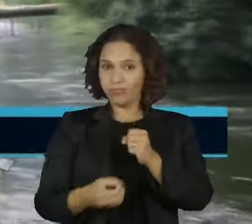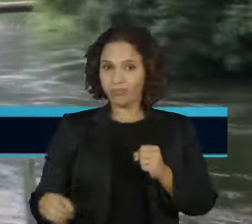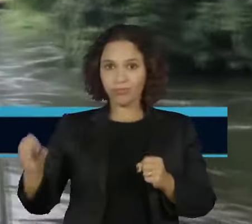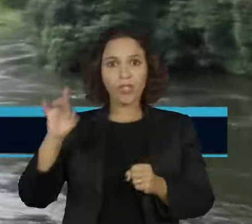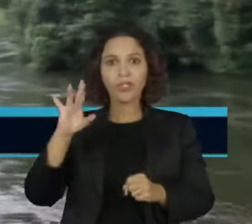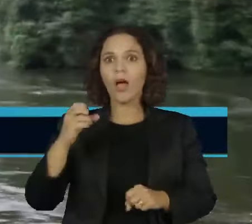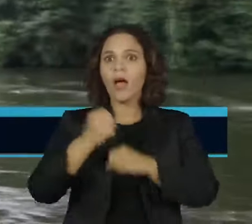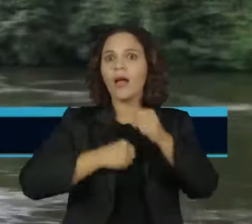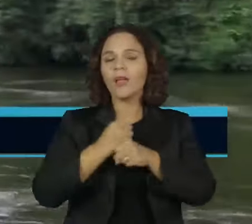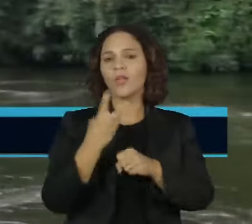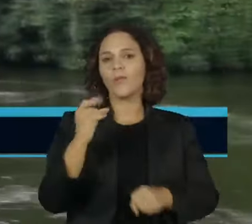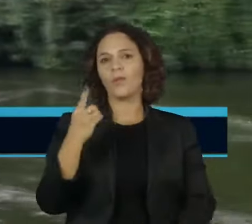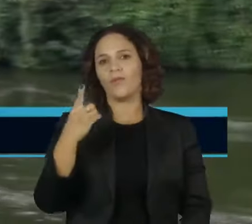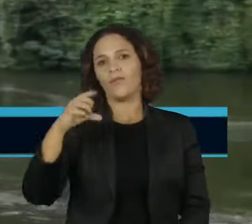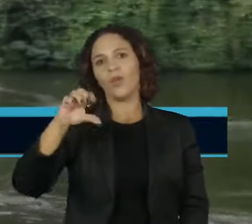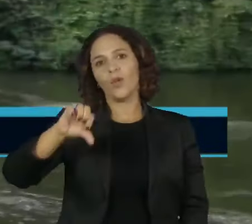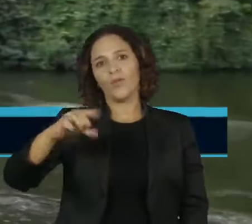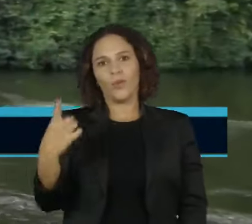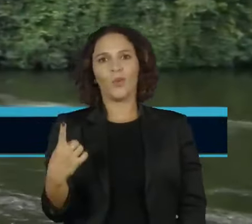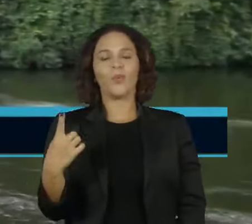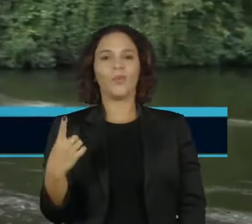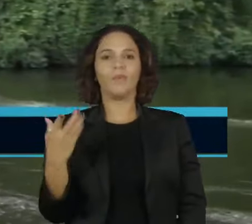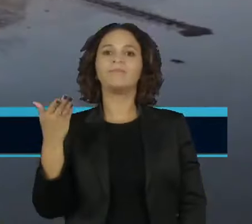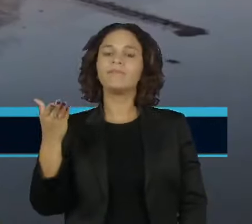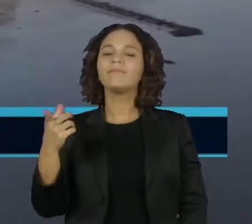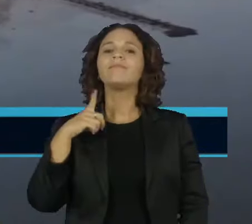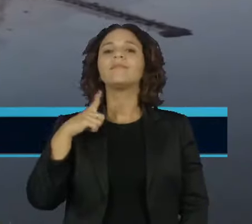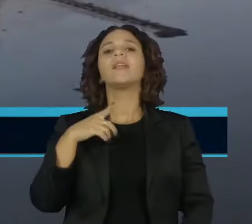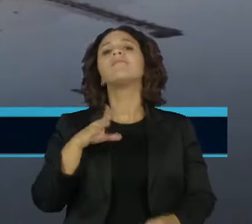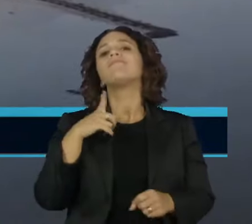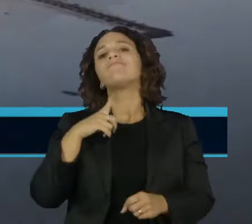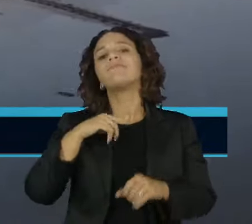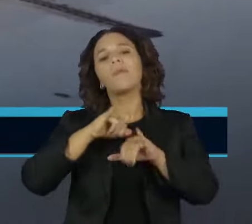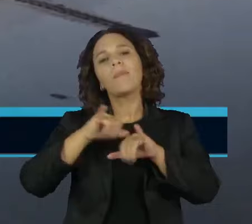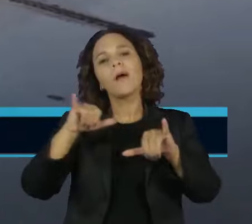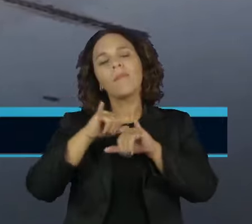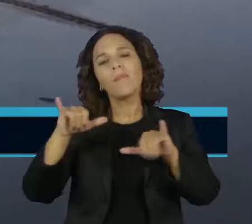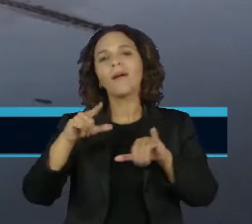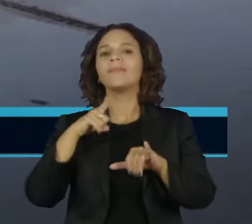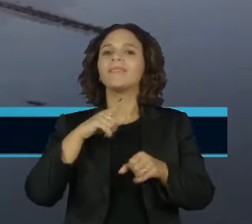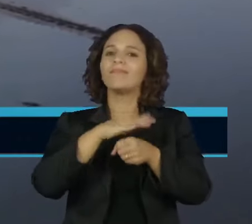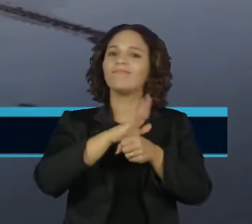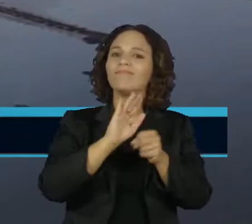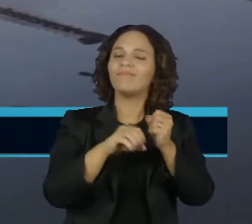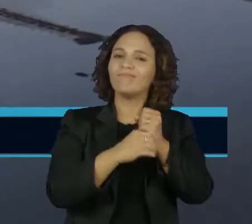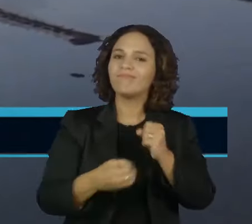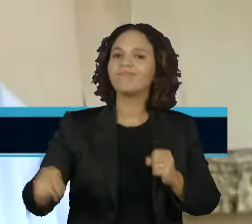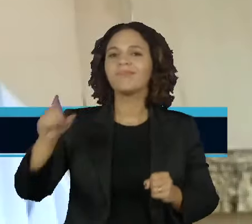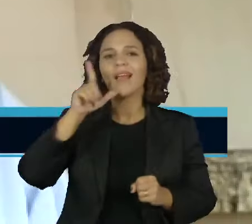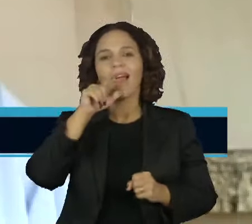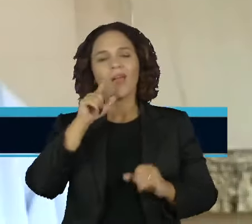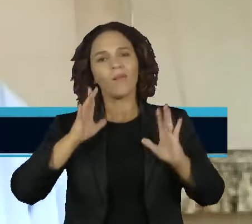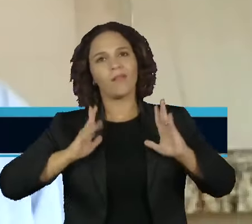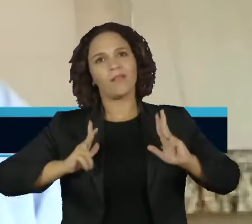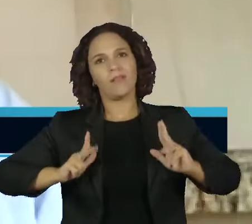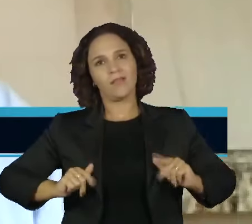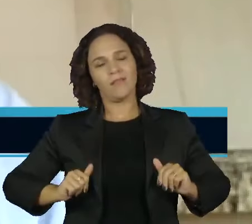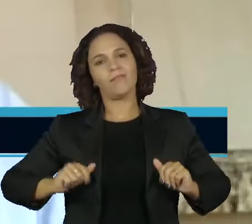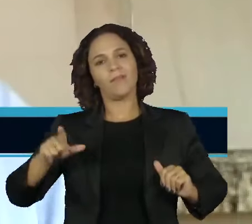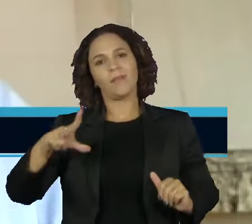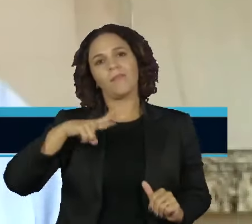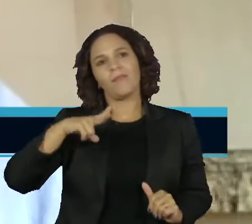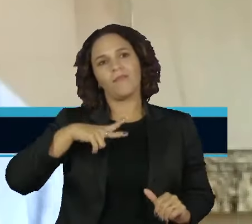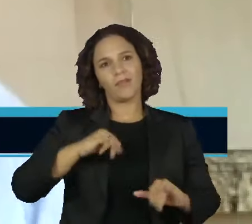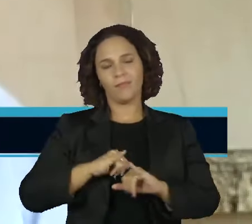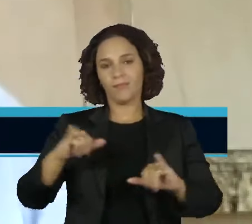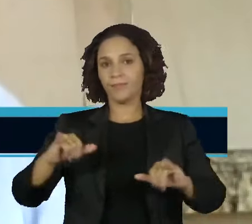O alerta é do diretor da Associação Nacional das Concessionárias Privadas de Serviços Públicos de Água e Esgoto. Hoje, nós estamos